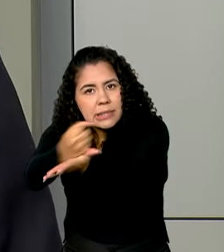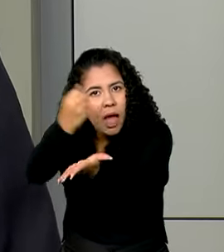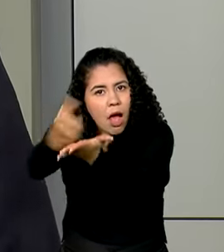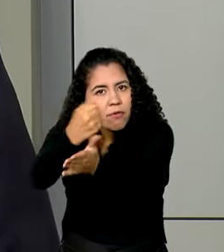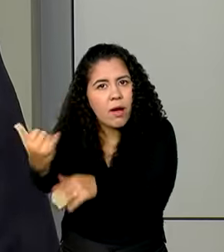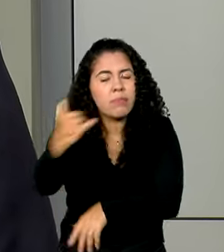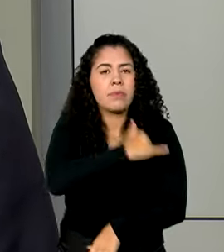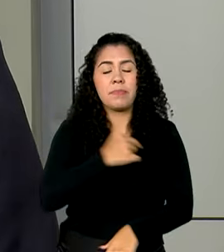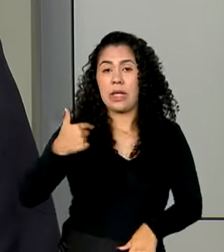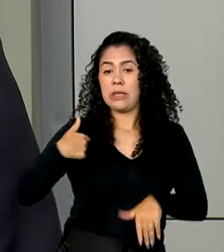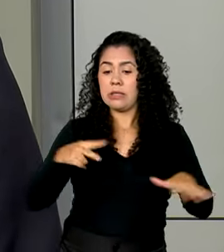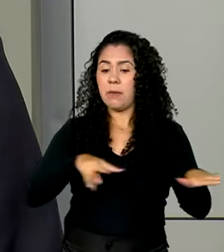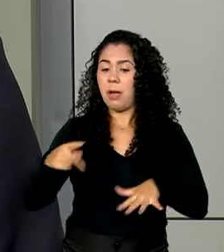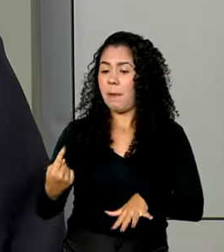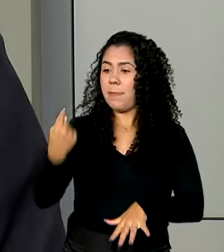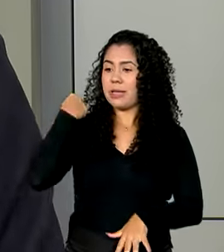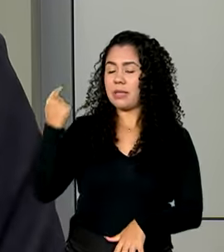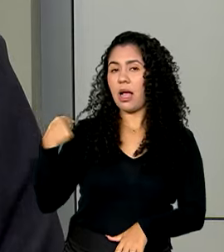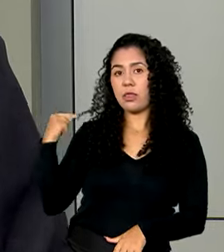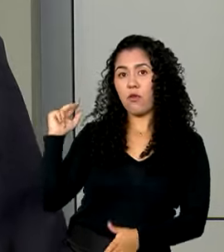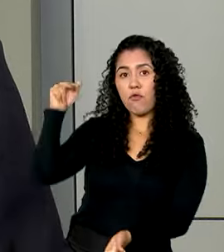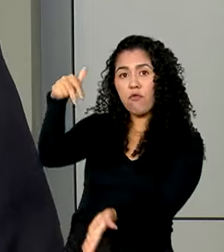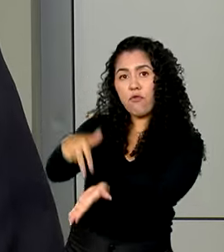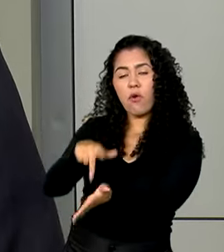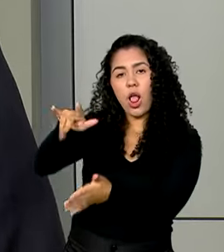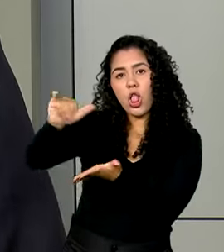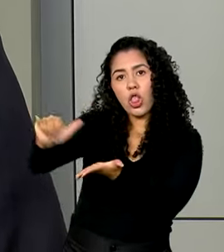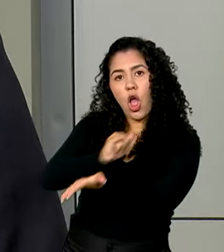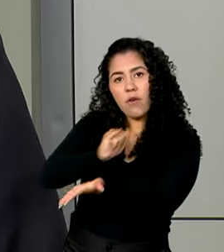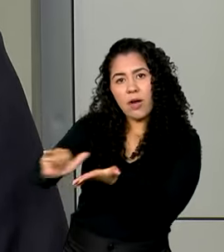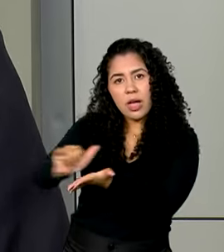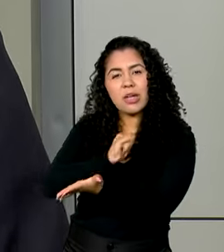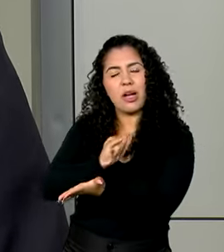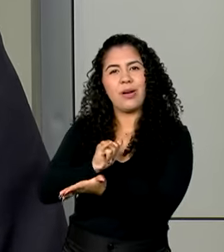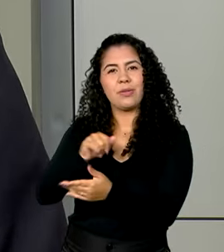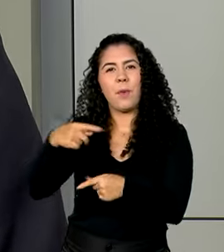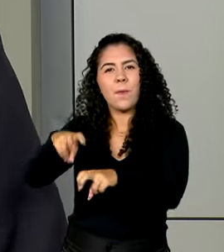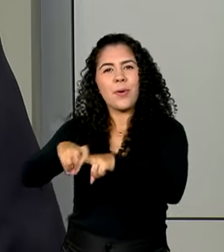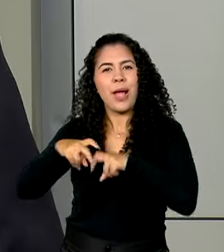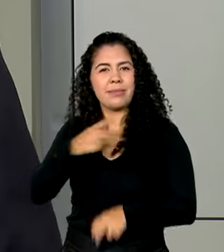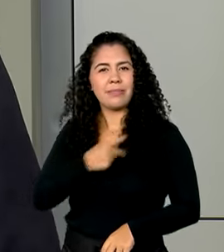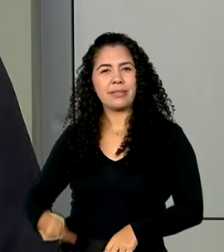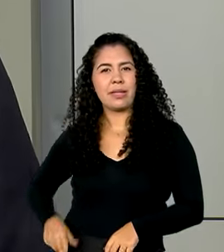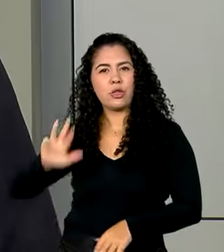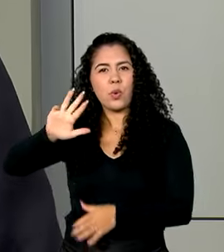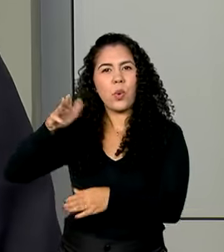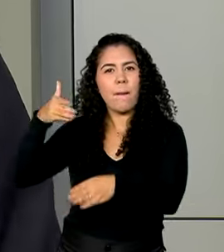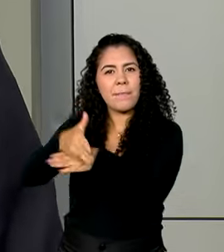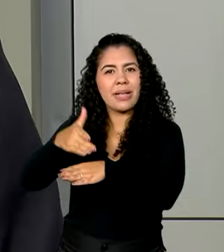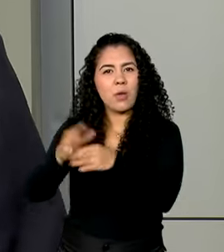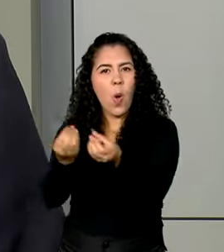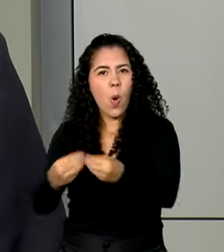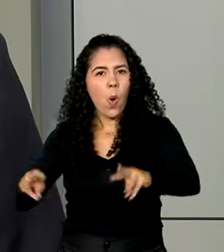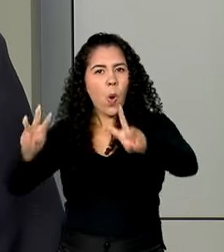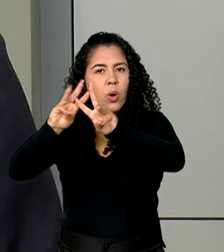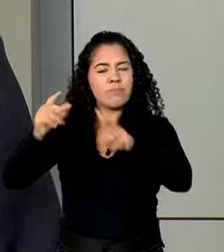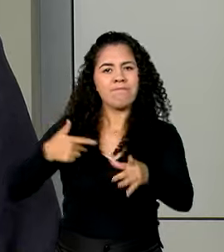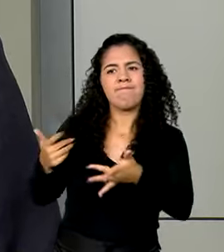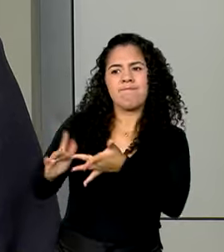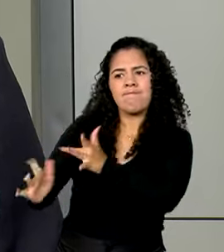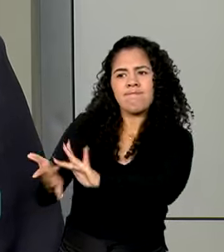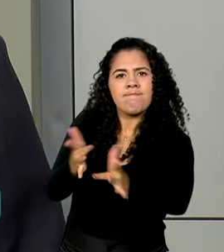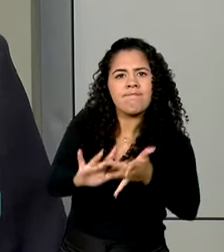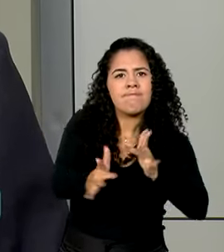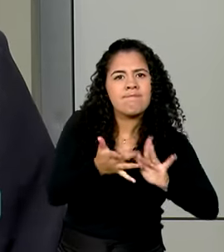Iorque, à margem da Assembleia Geral da ONU, em que o presidente Lula participou. Eu me reuni com vários ministros, com o ministro das Relações